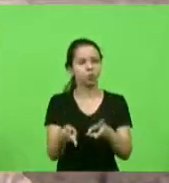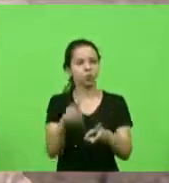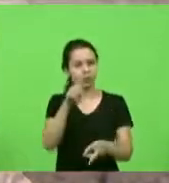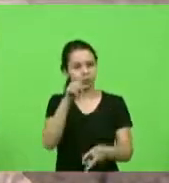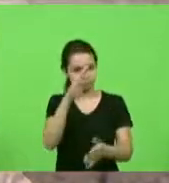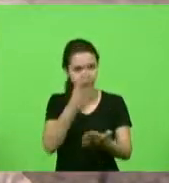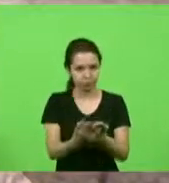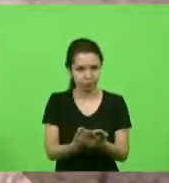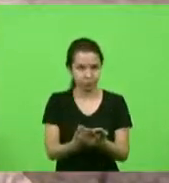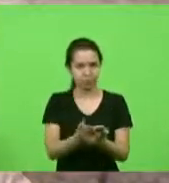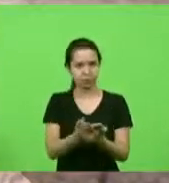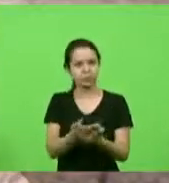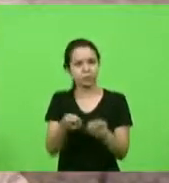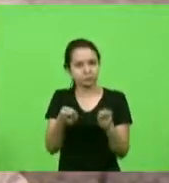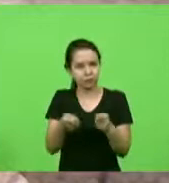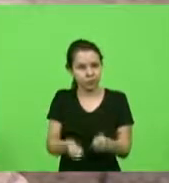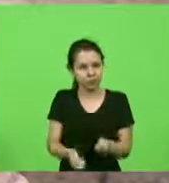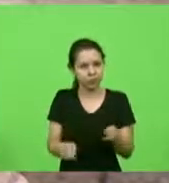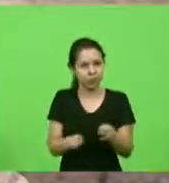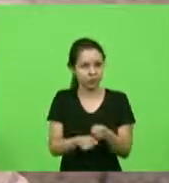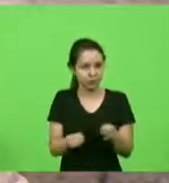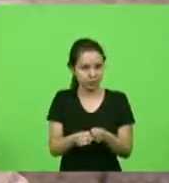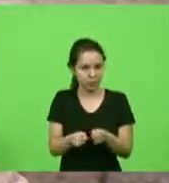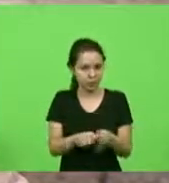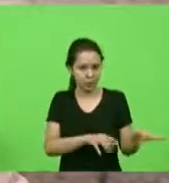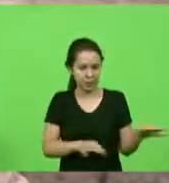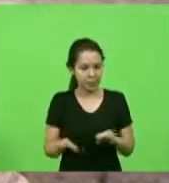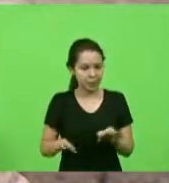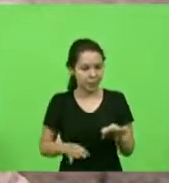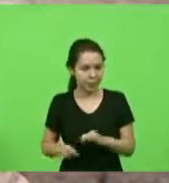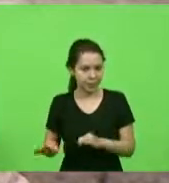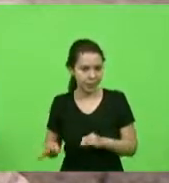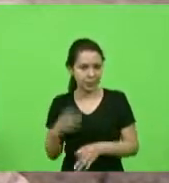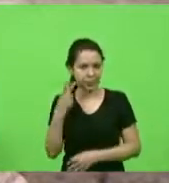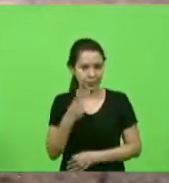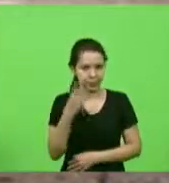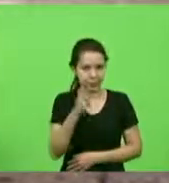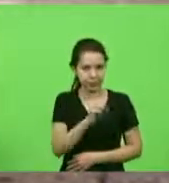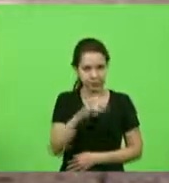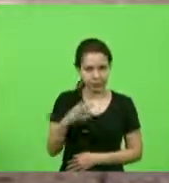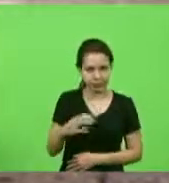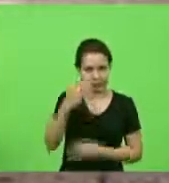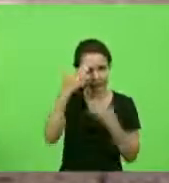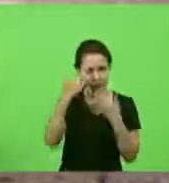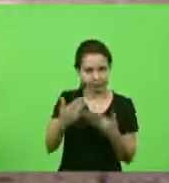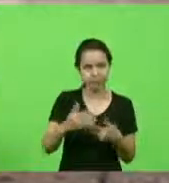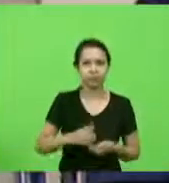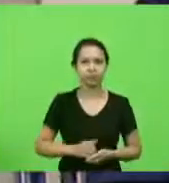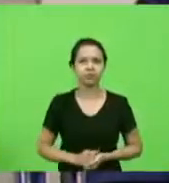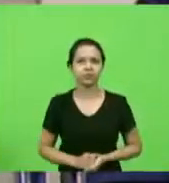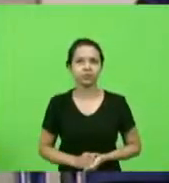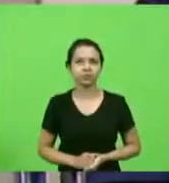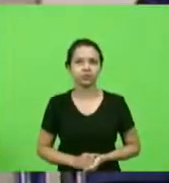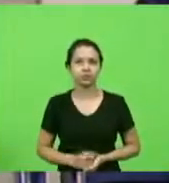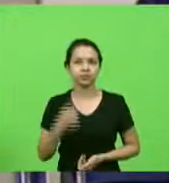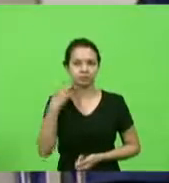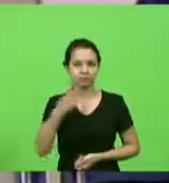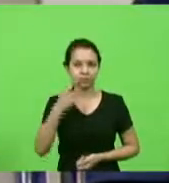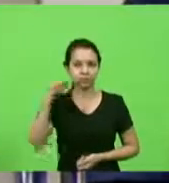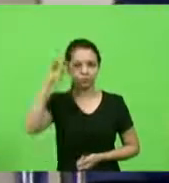determinada e altamente preparada para o Parlamento catarinense. Obrigado. Deputado Milton Alves,